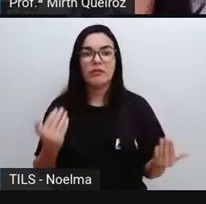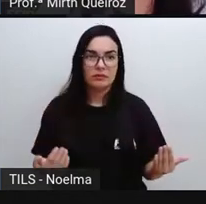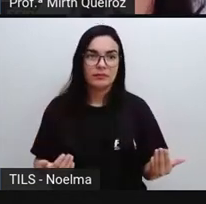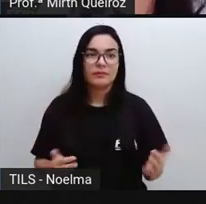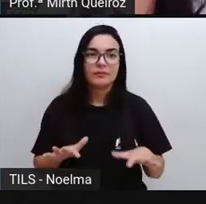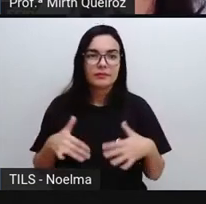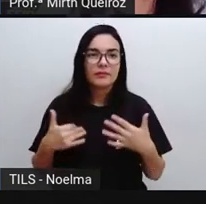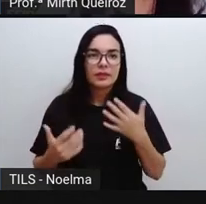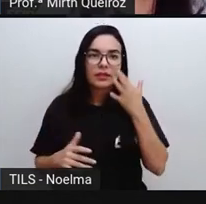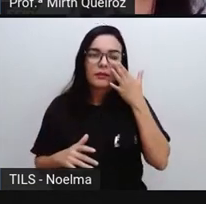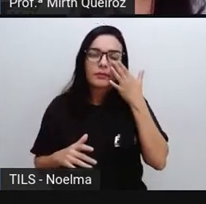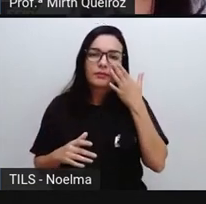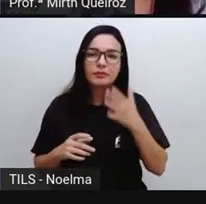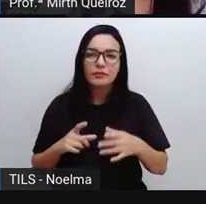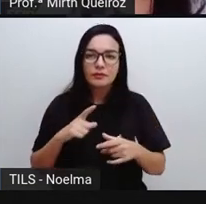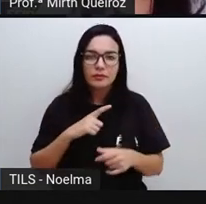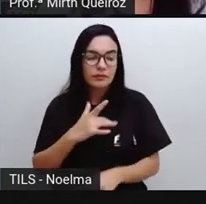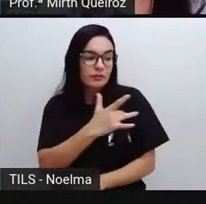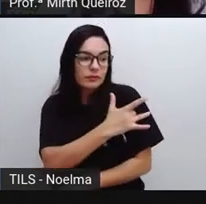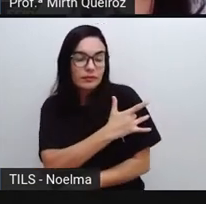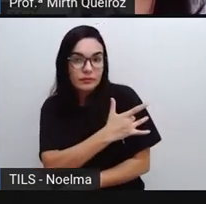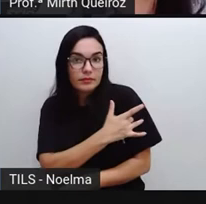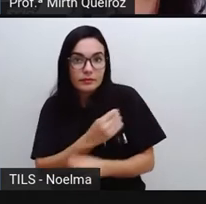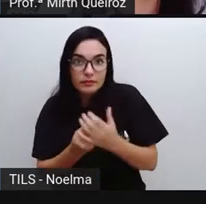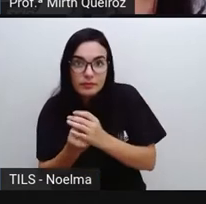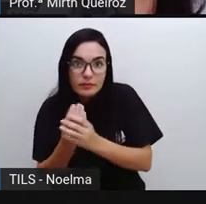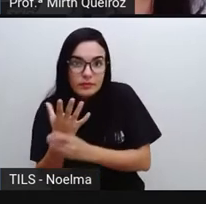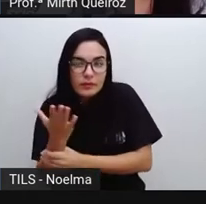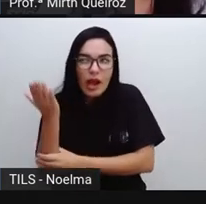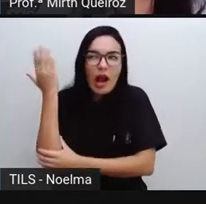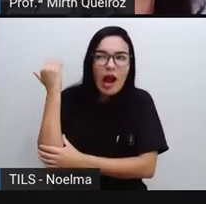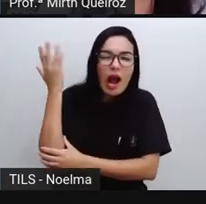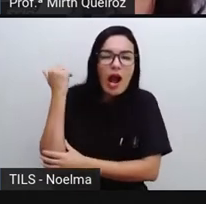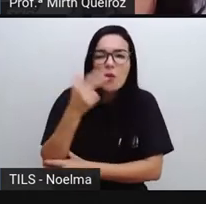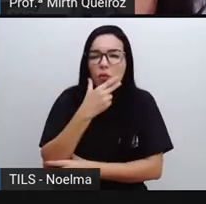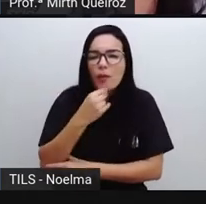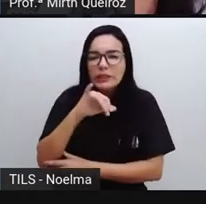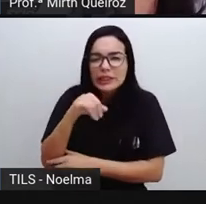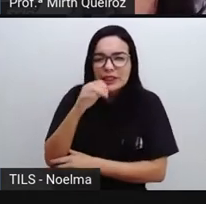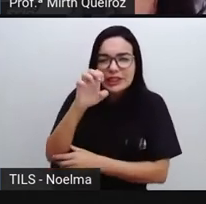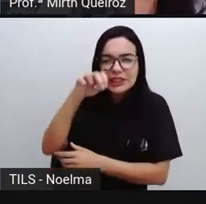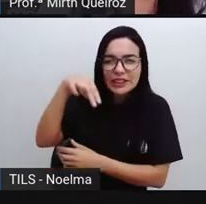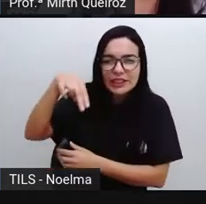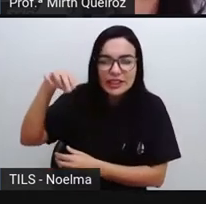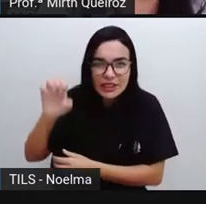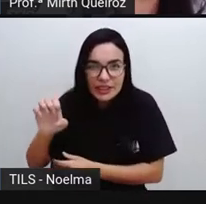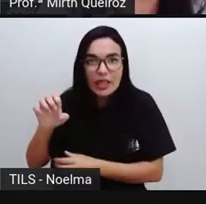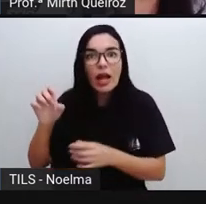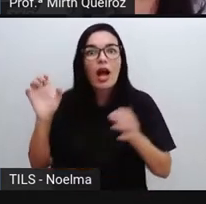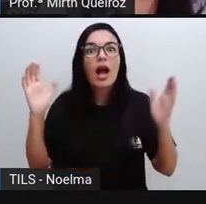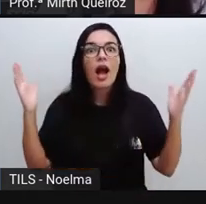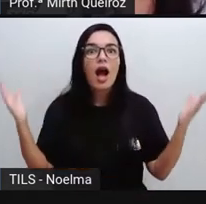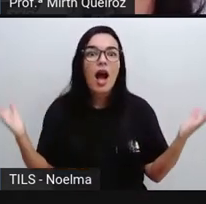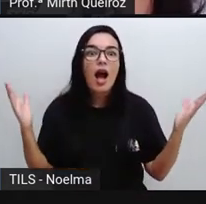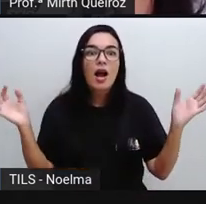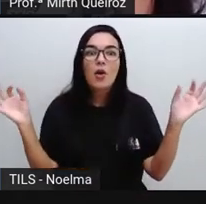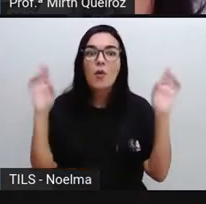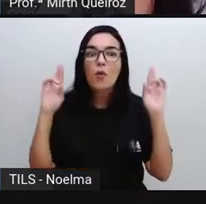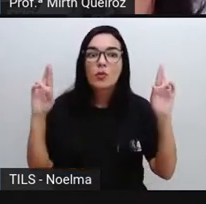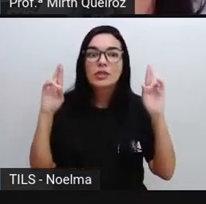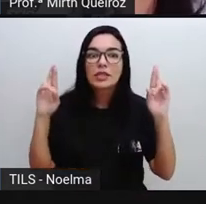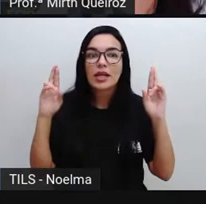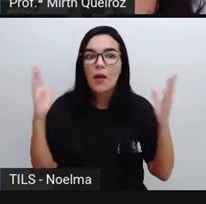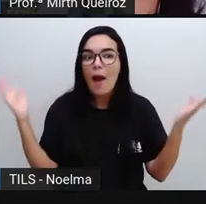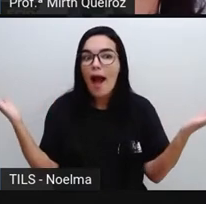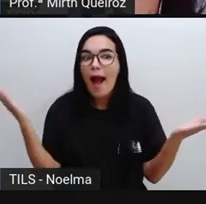Então, com essa vacina, que foi descoberta lá com o Dini, entendeu? A gente conseguiu erradicar a varíola.